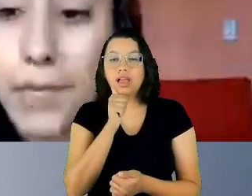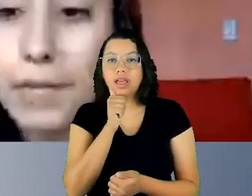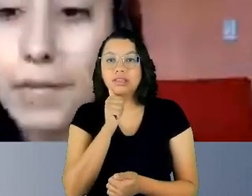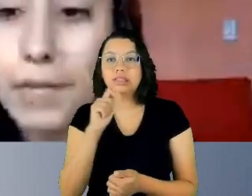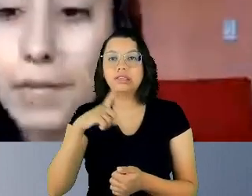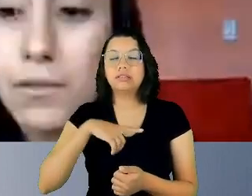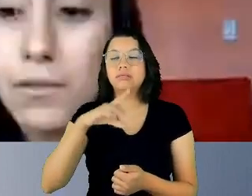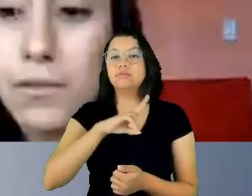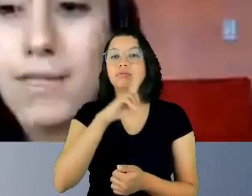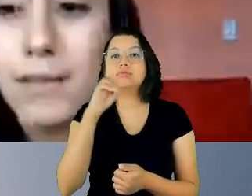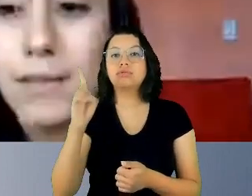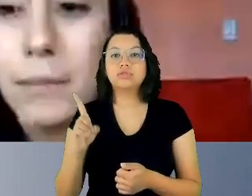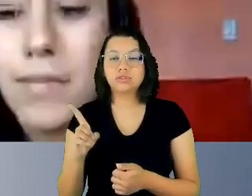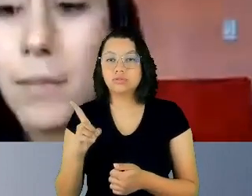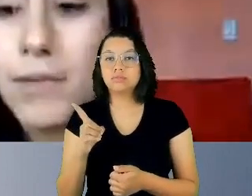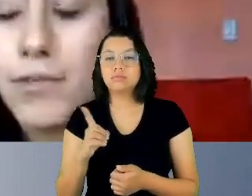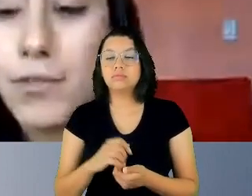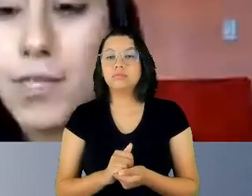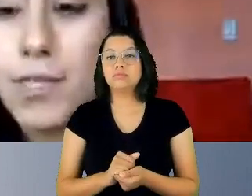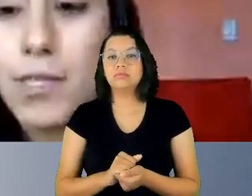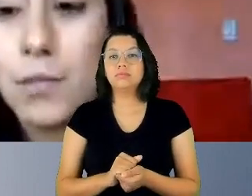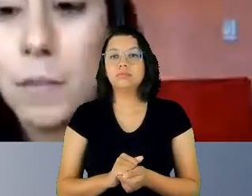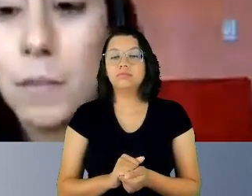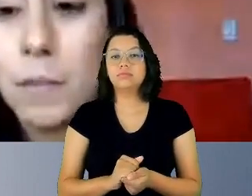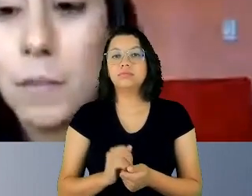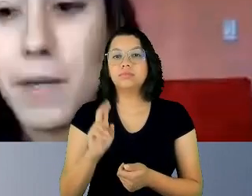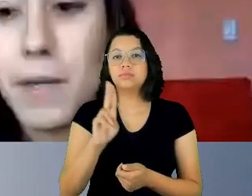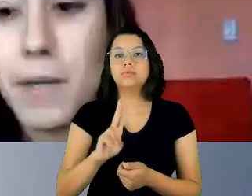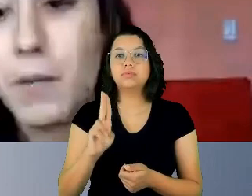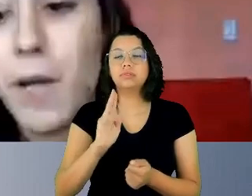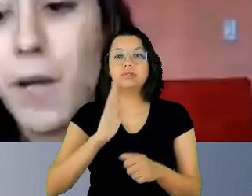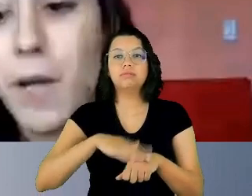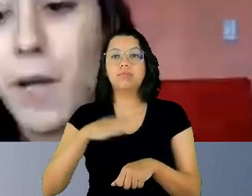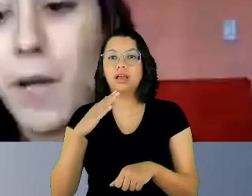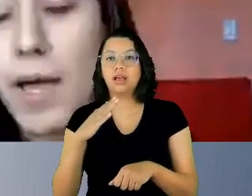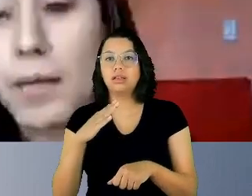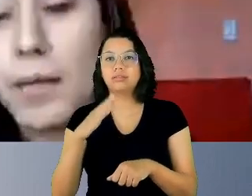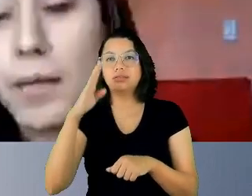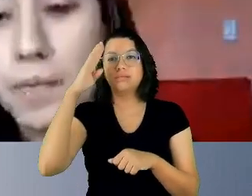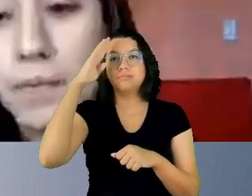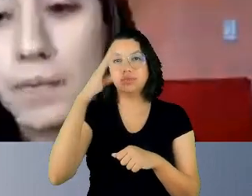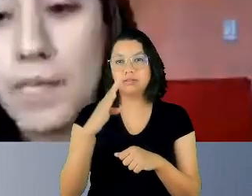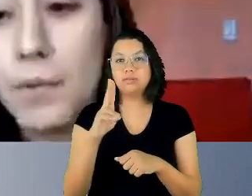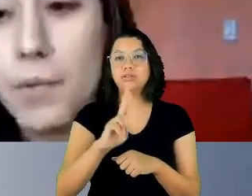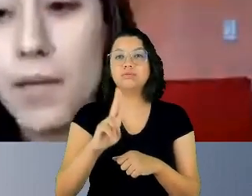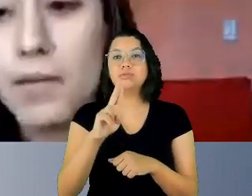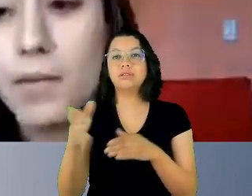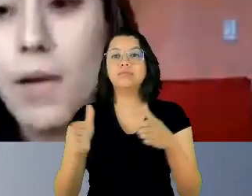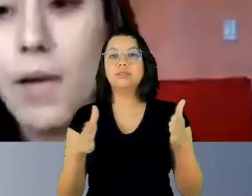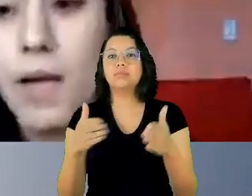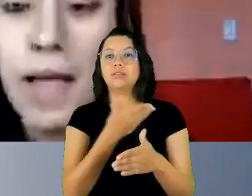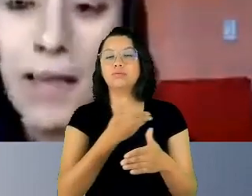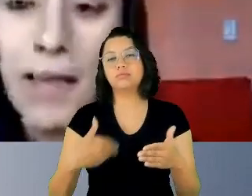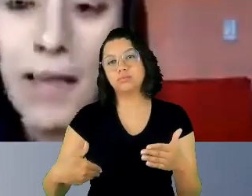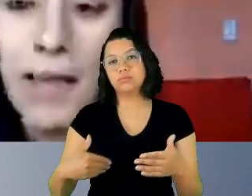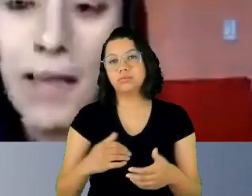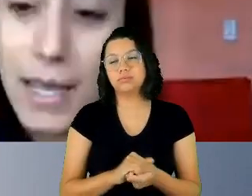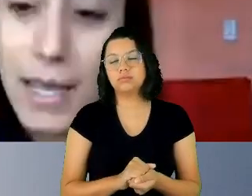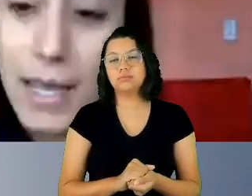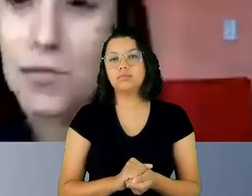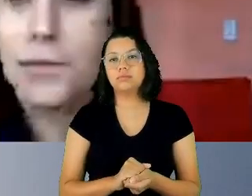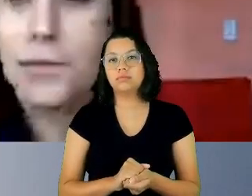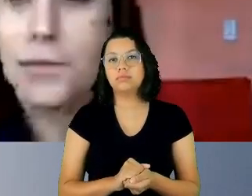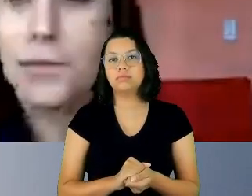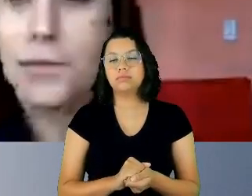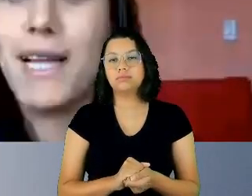usufruindo, mas principalmente utilizando o espaço público e, nesse momento, além de